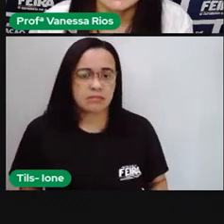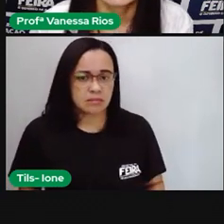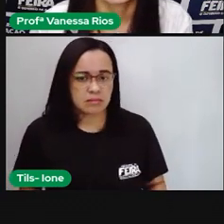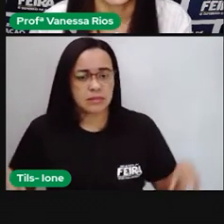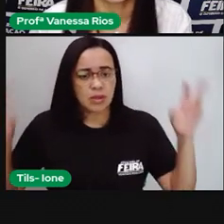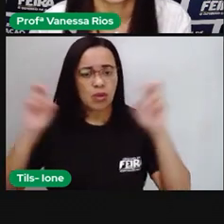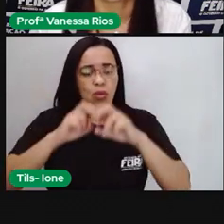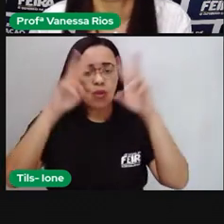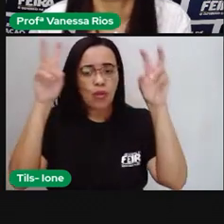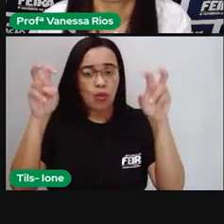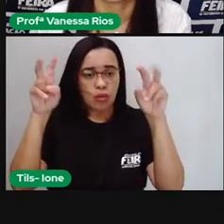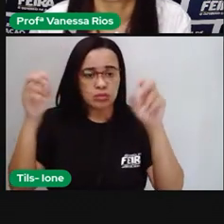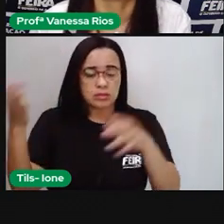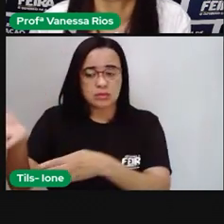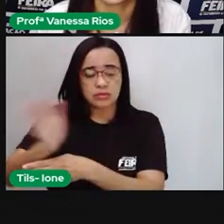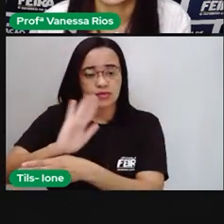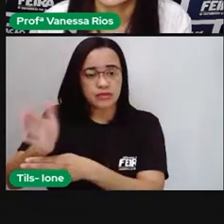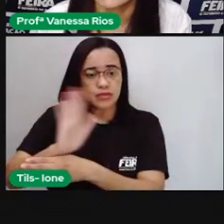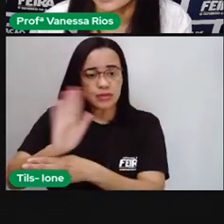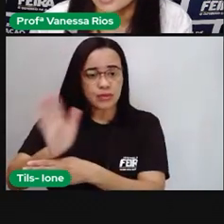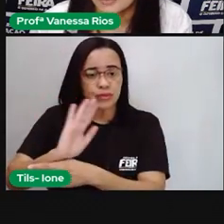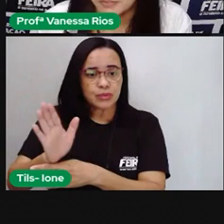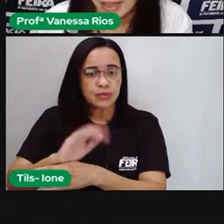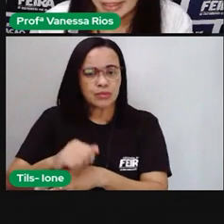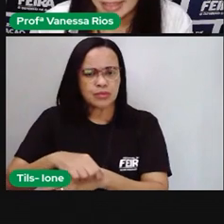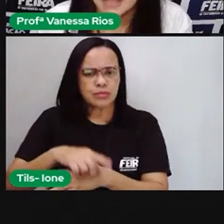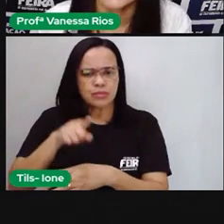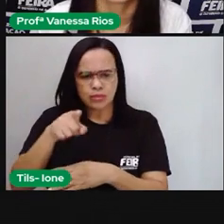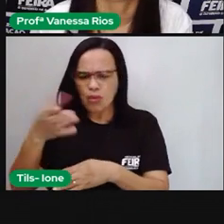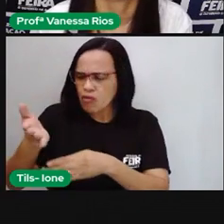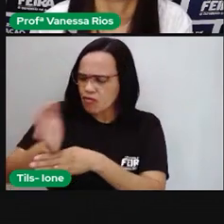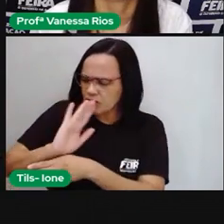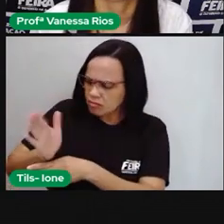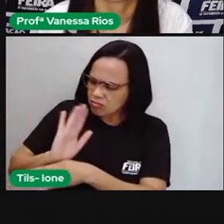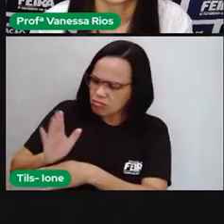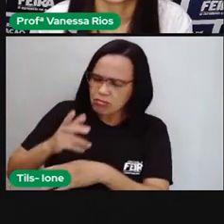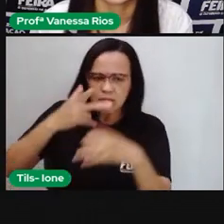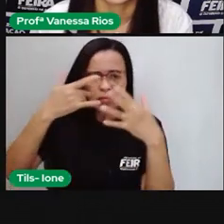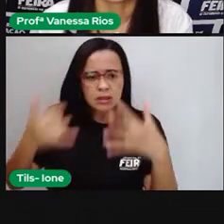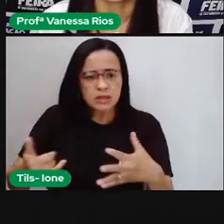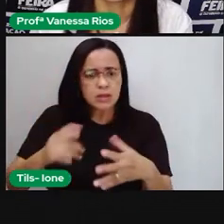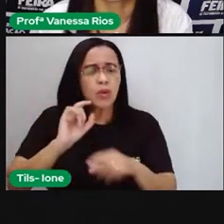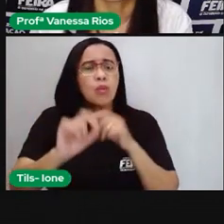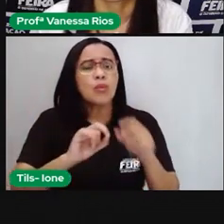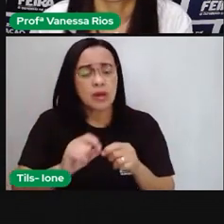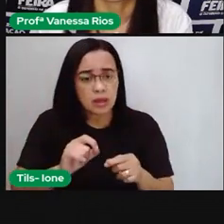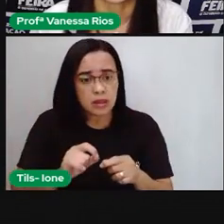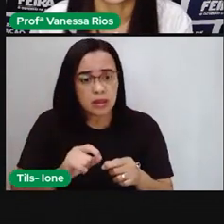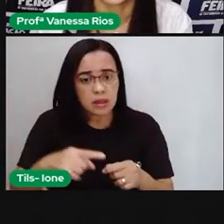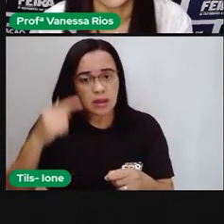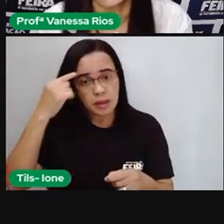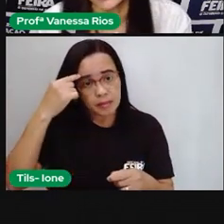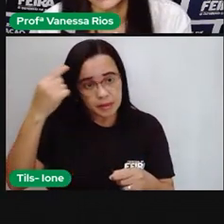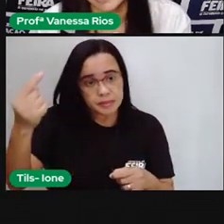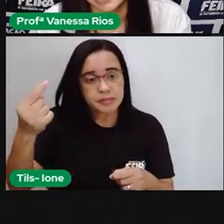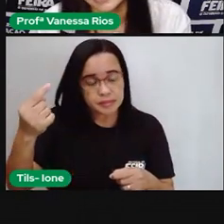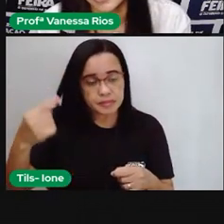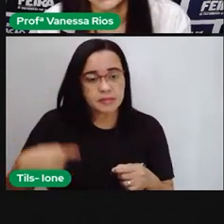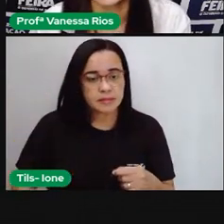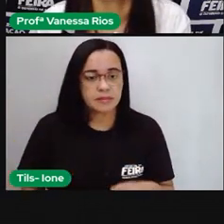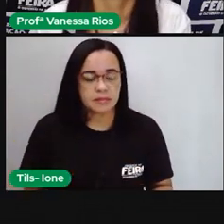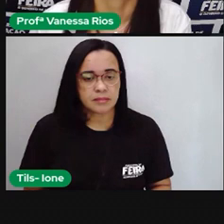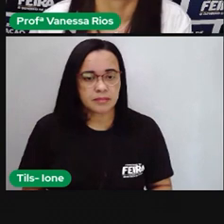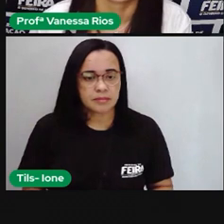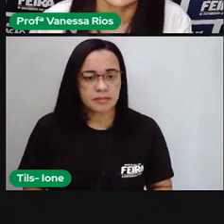tema desse vídeo? Do que é o vídeo fala? Lá, pensem aí, olha só, o vídeo fala